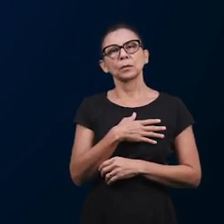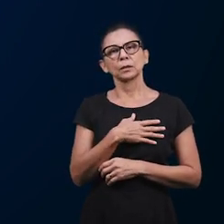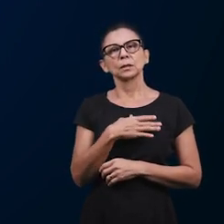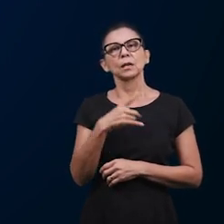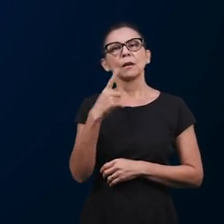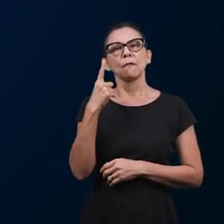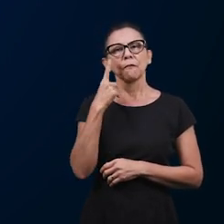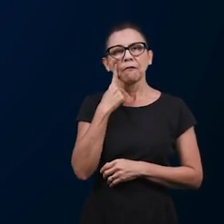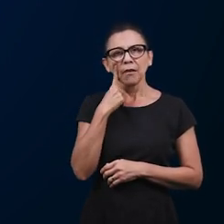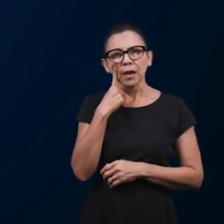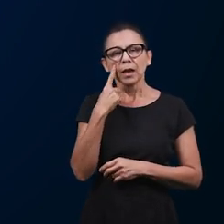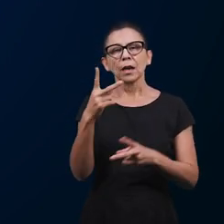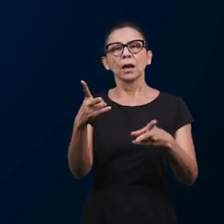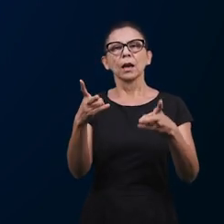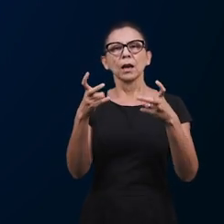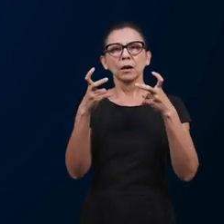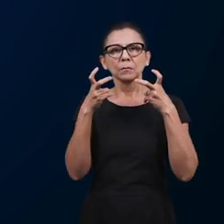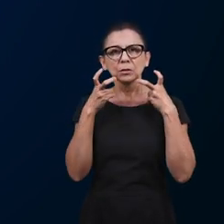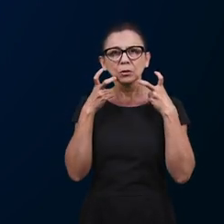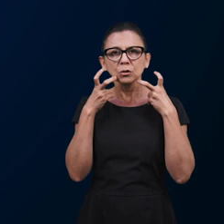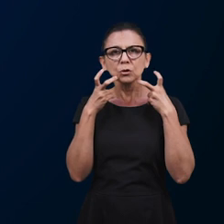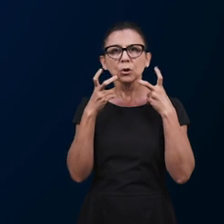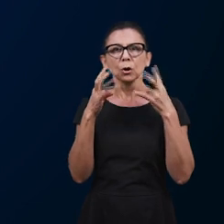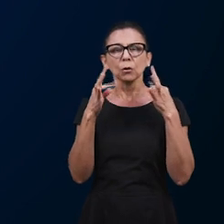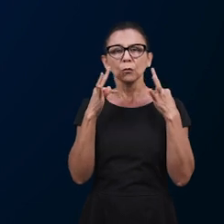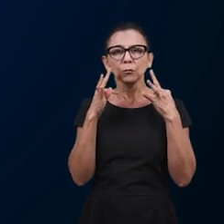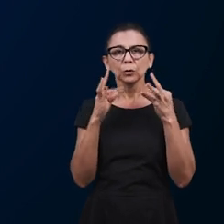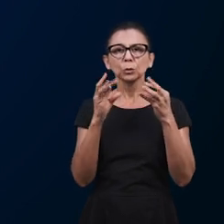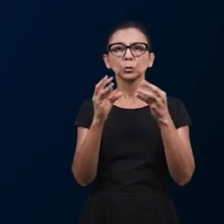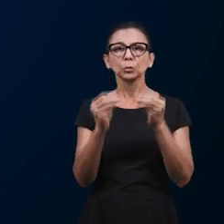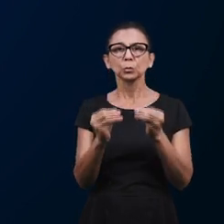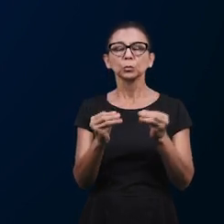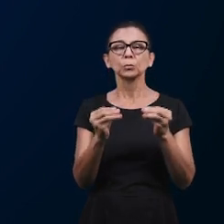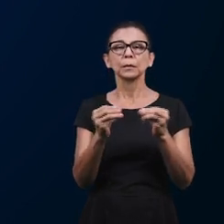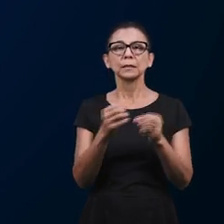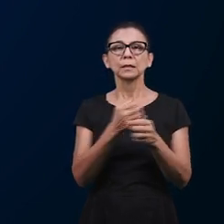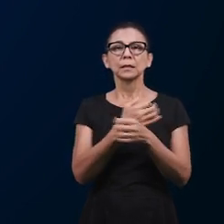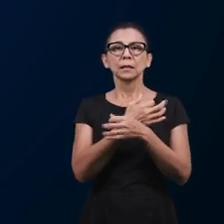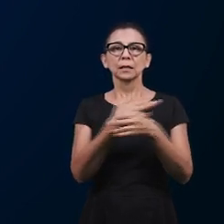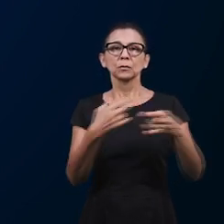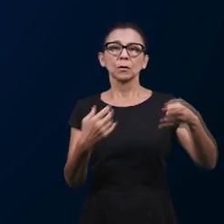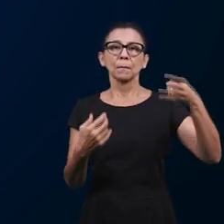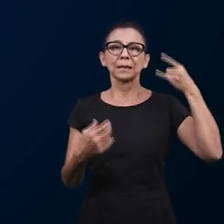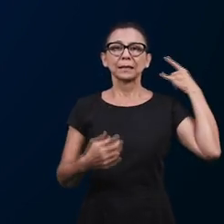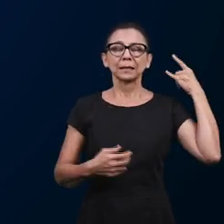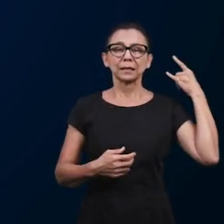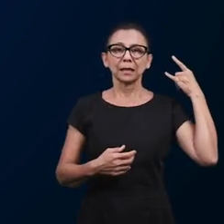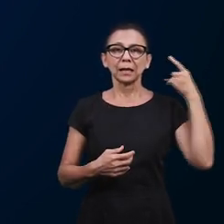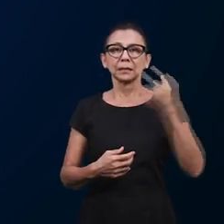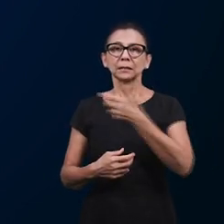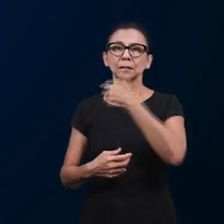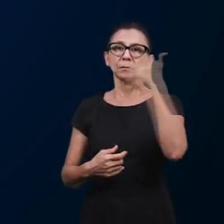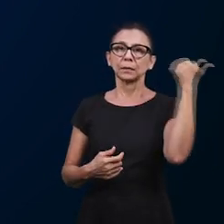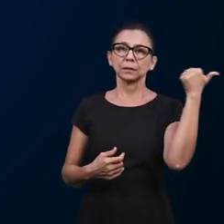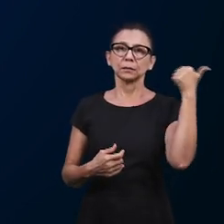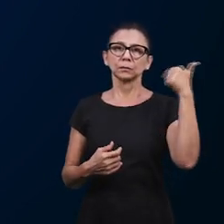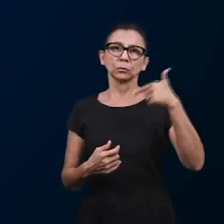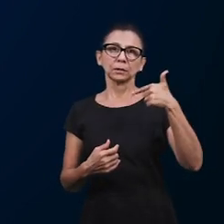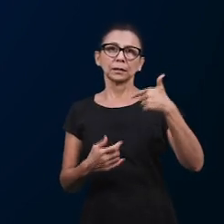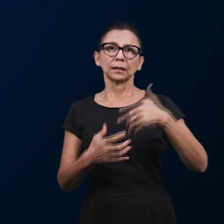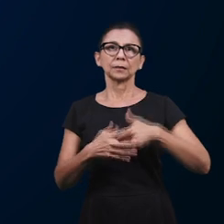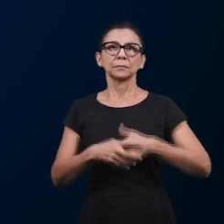mas os cuidados deste mundo e a sedução das riquezas sufoca a palavra e fica aí futífera, né? Fala do